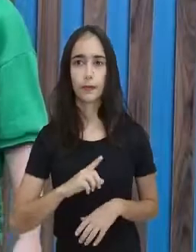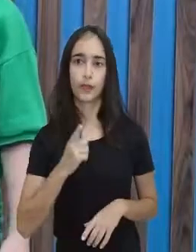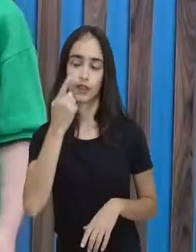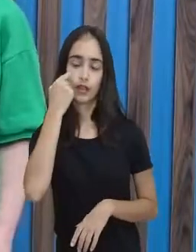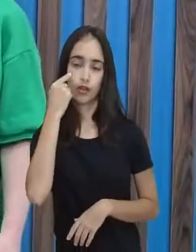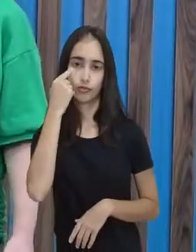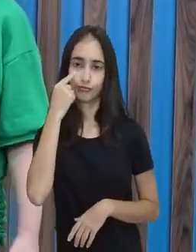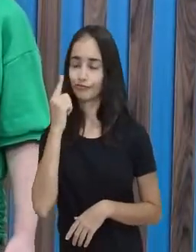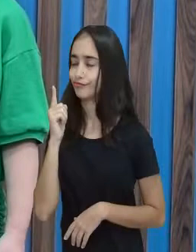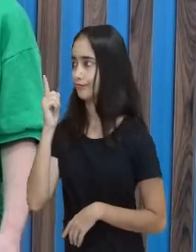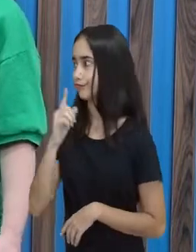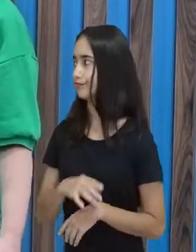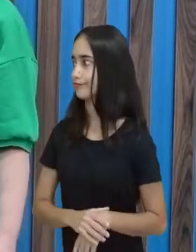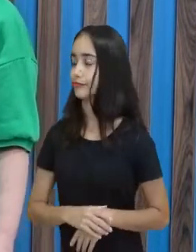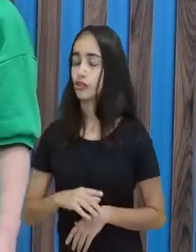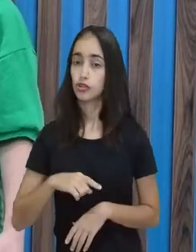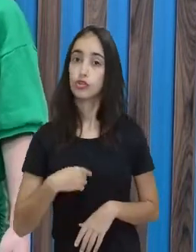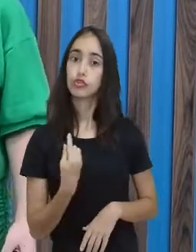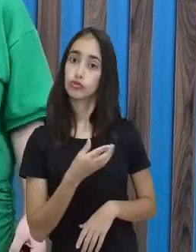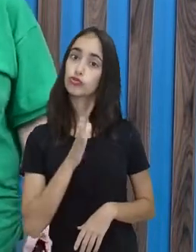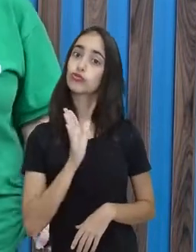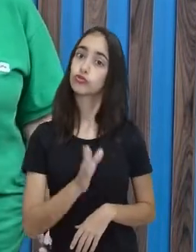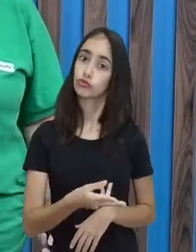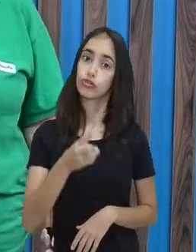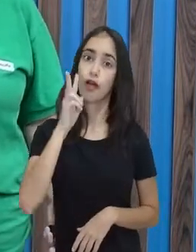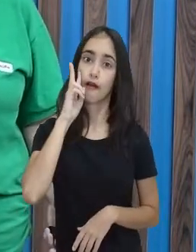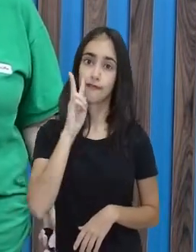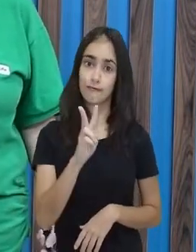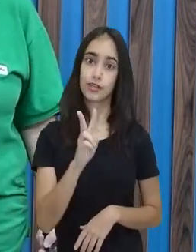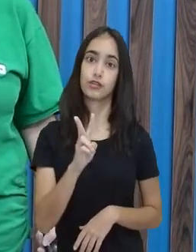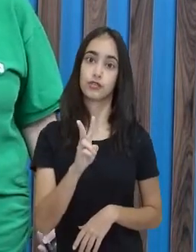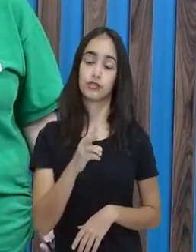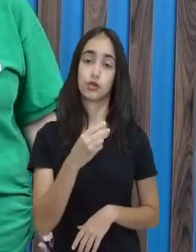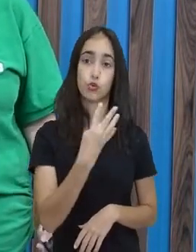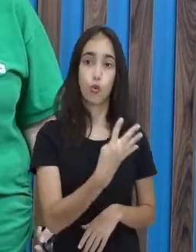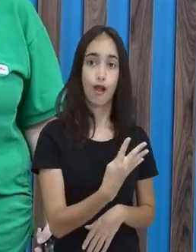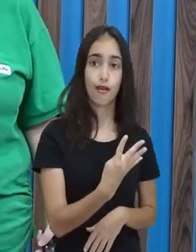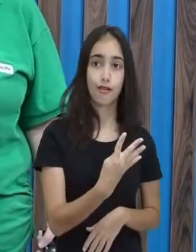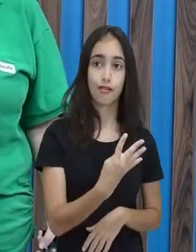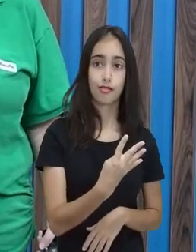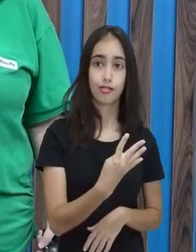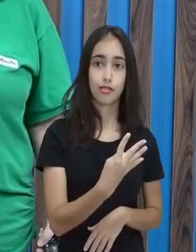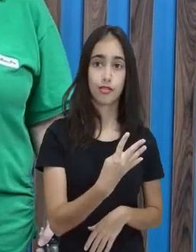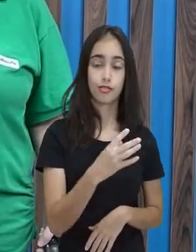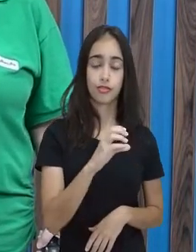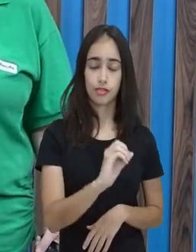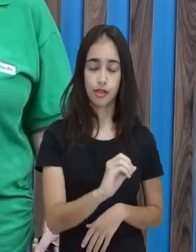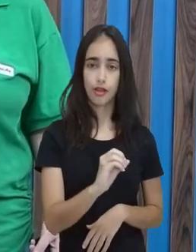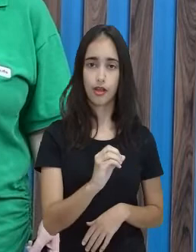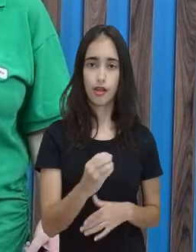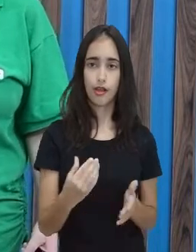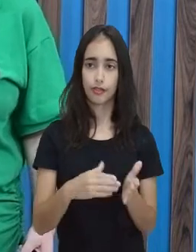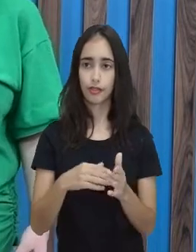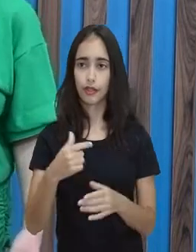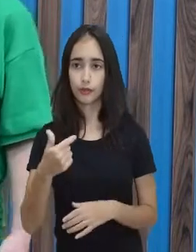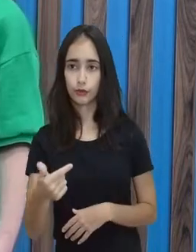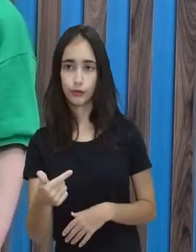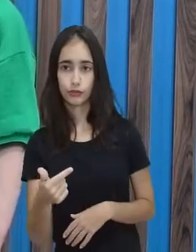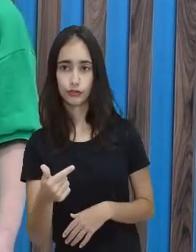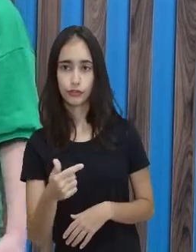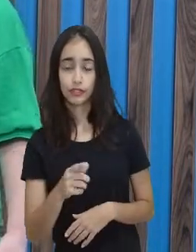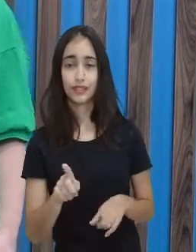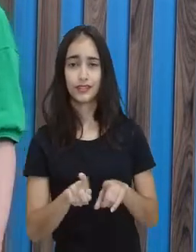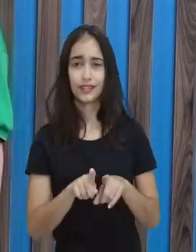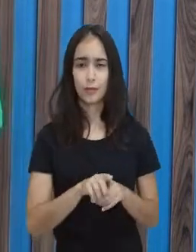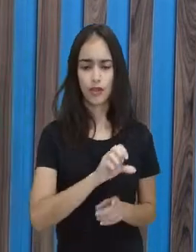40, tá para 80, assim como 2 está para um número que eu não sei. Veja, gente. A gente